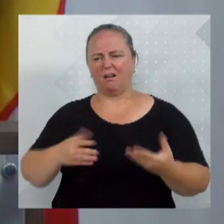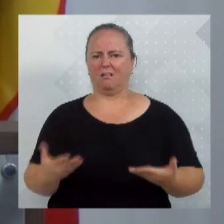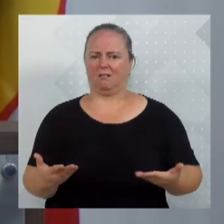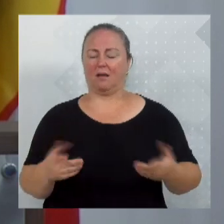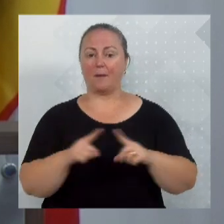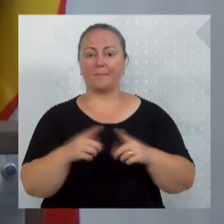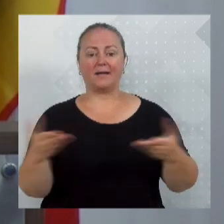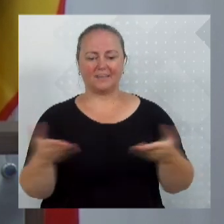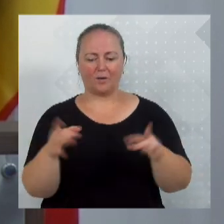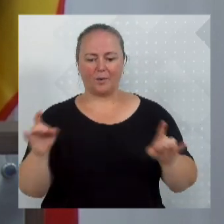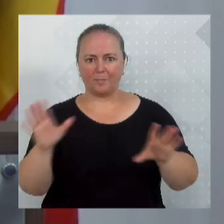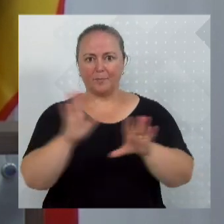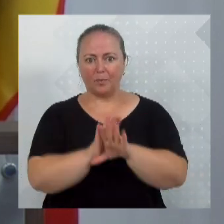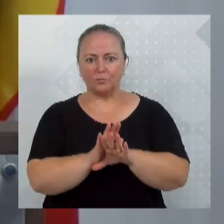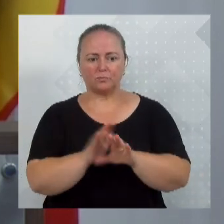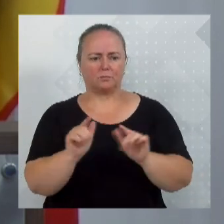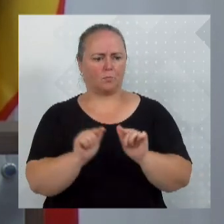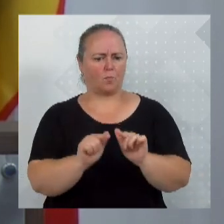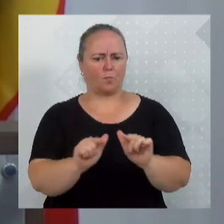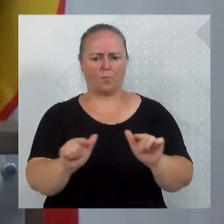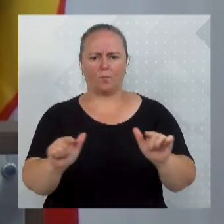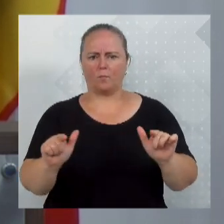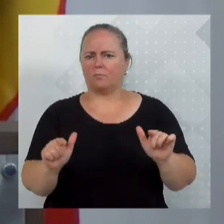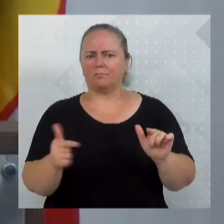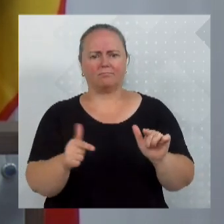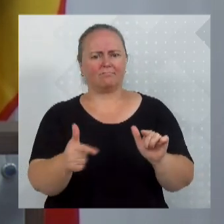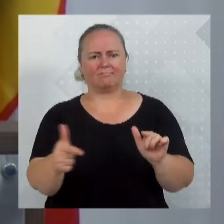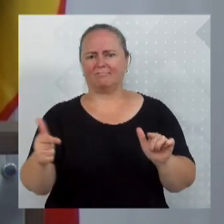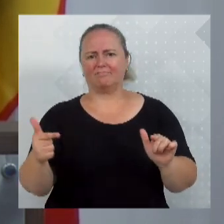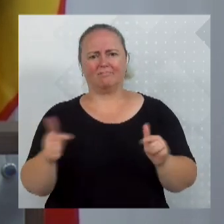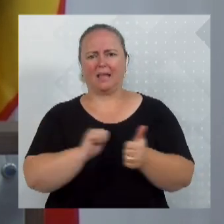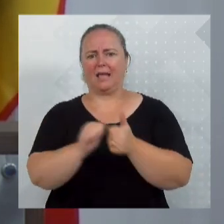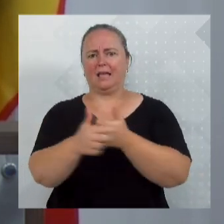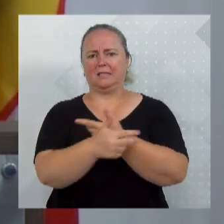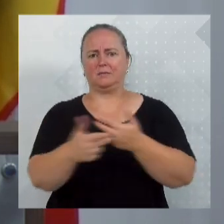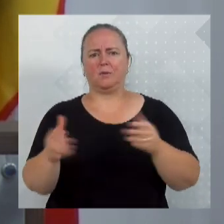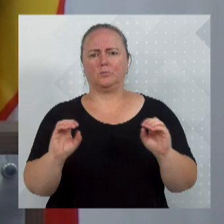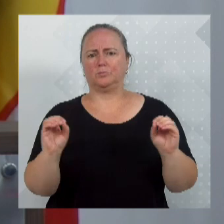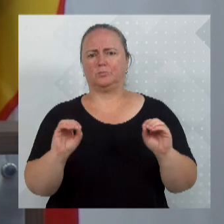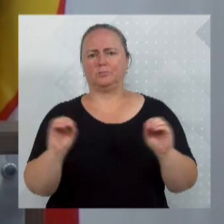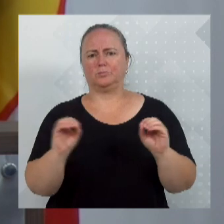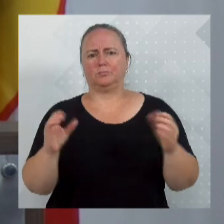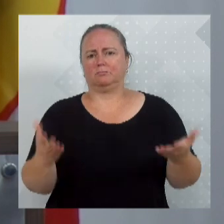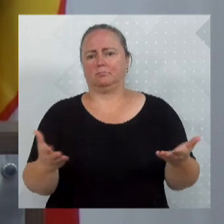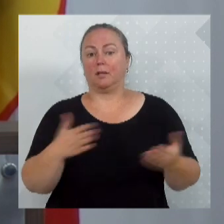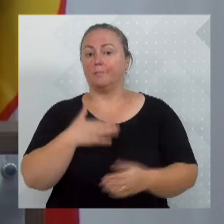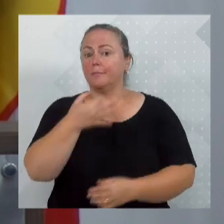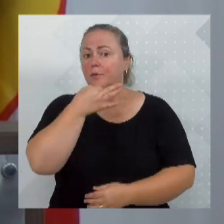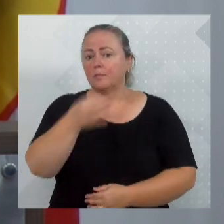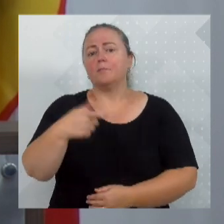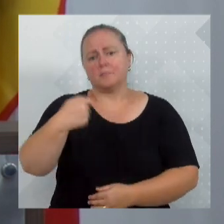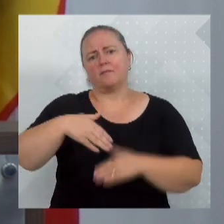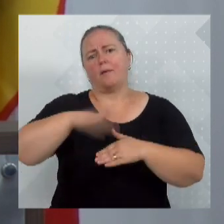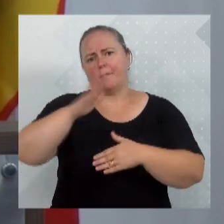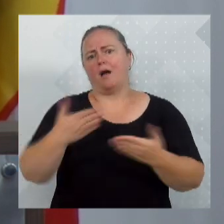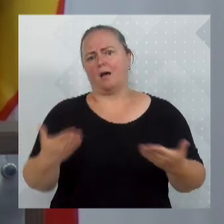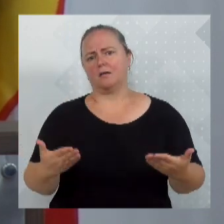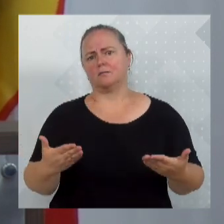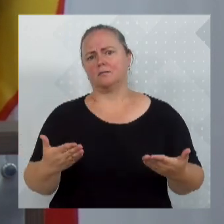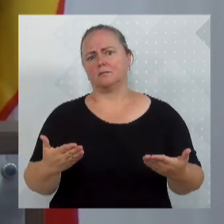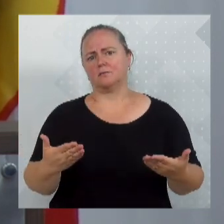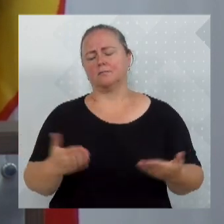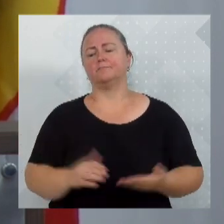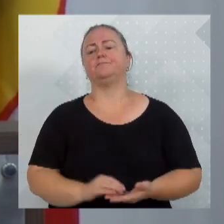entregue, nem tem tantas coisas do esporte acontecendo como deveria. No meu ponto de vista, foi um tiro que saiu pela culatra.